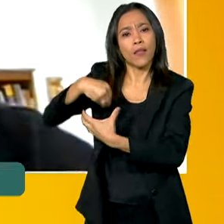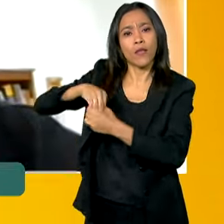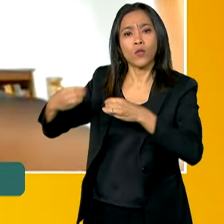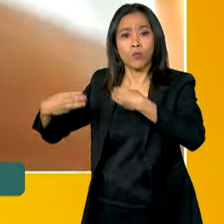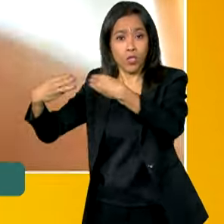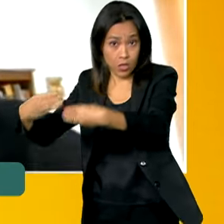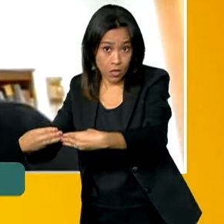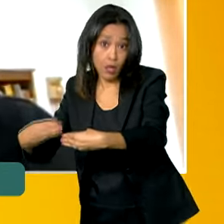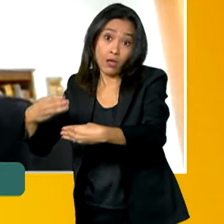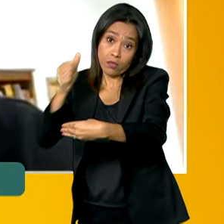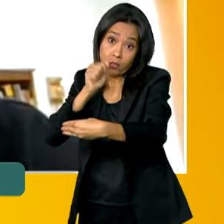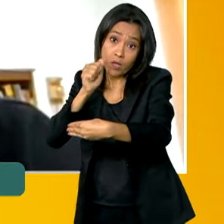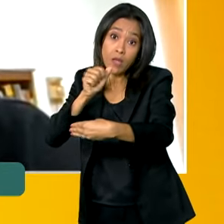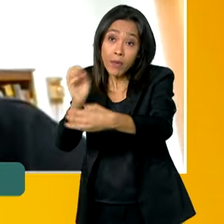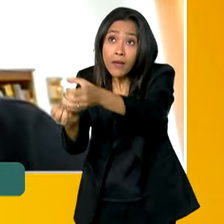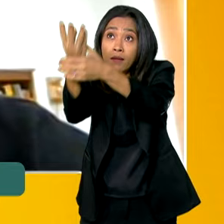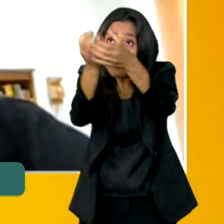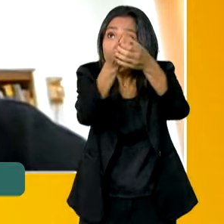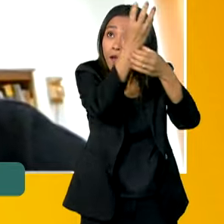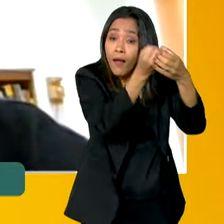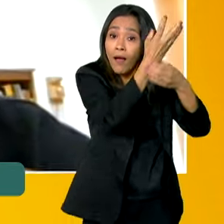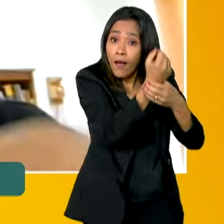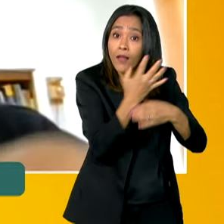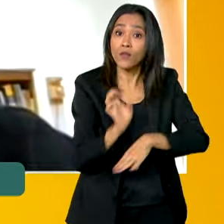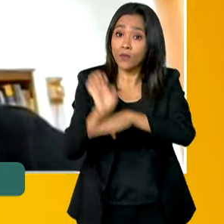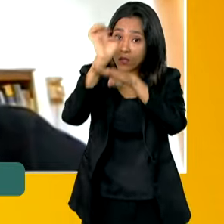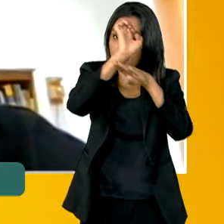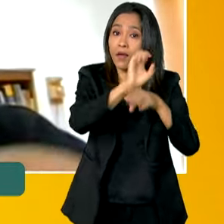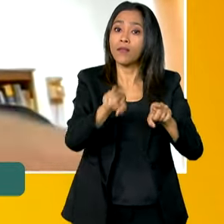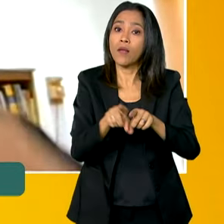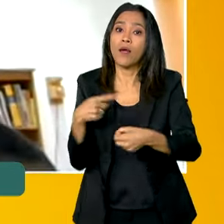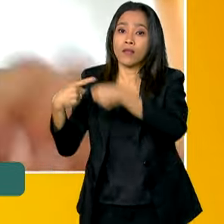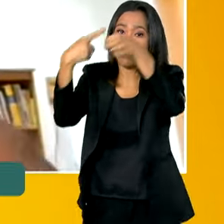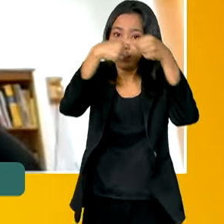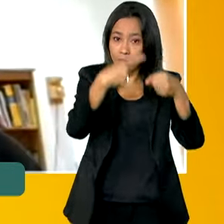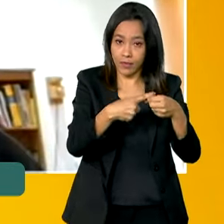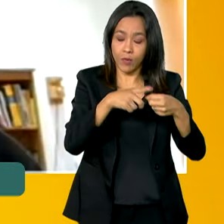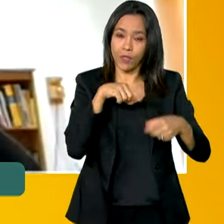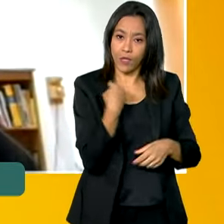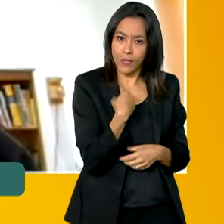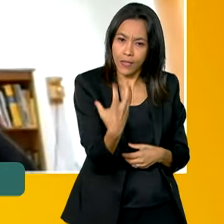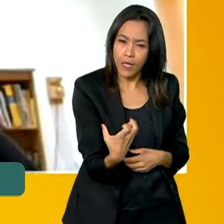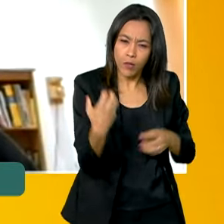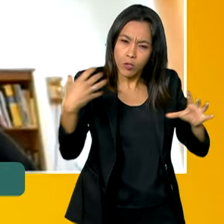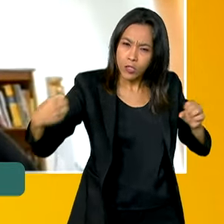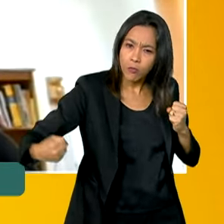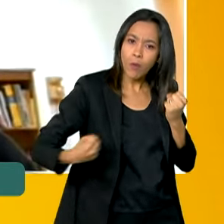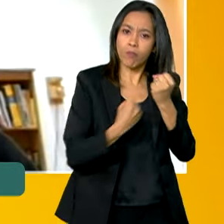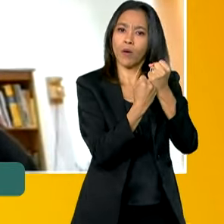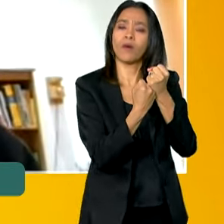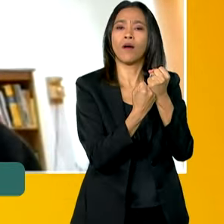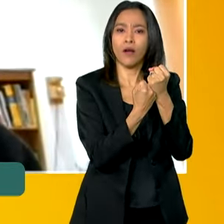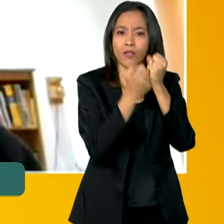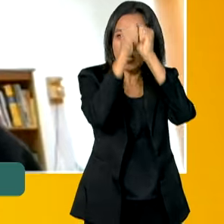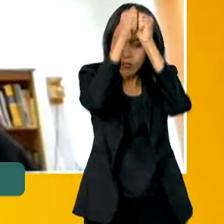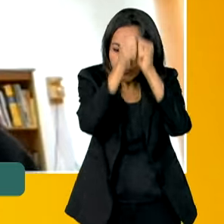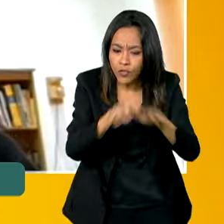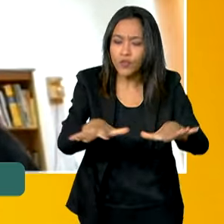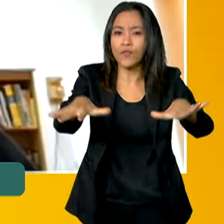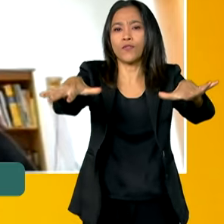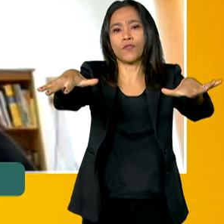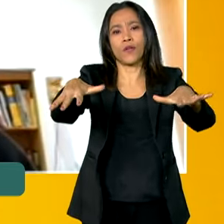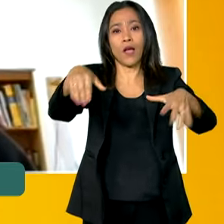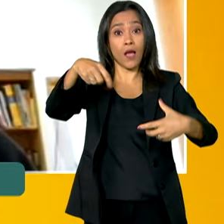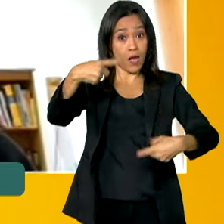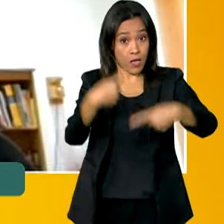nos estados e nos municípios, né? Nessa lógica que a gente quer o fortalecimento e a capilarização da